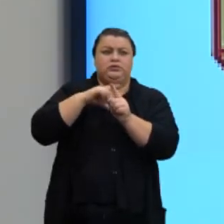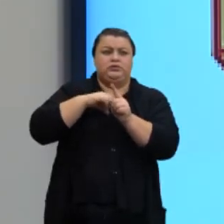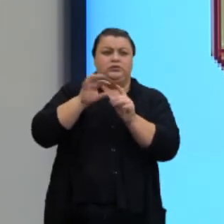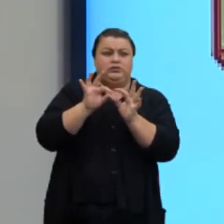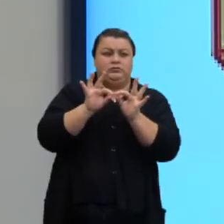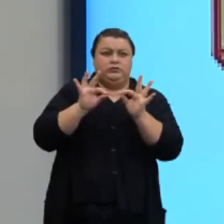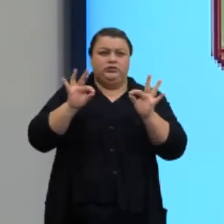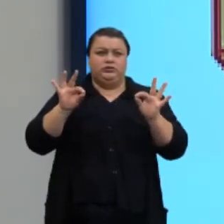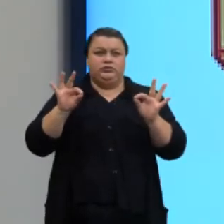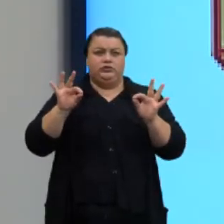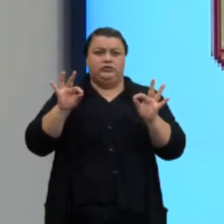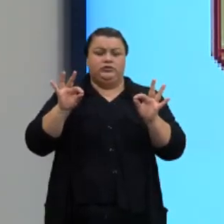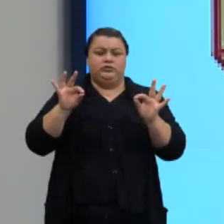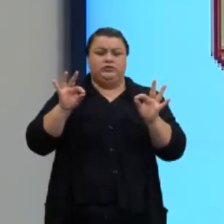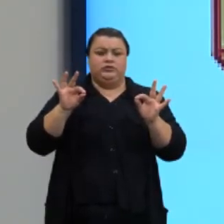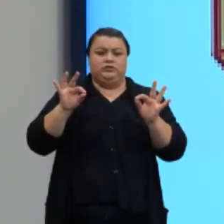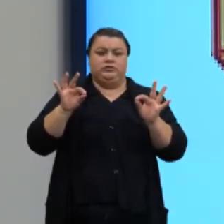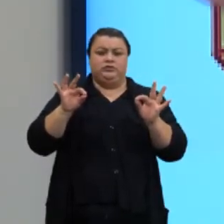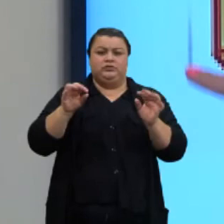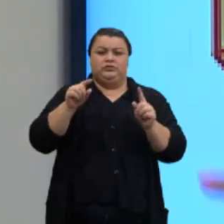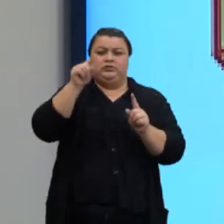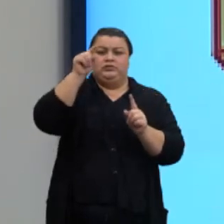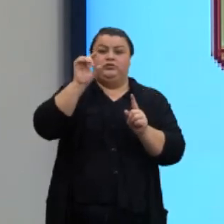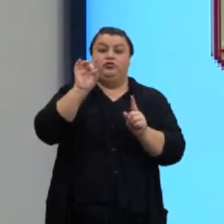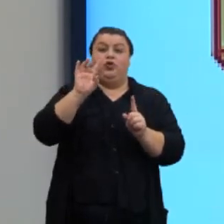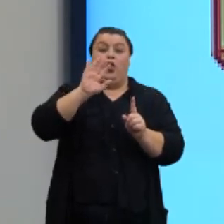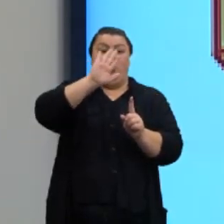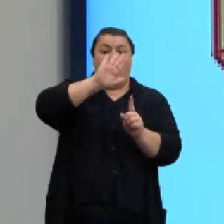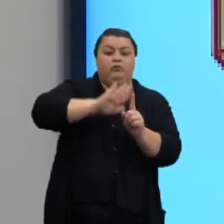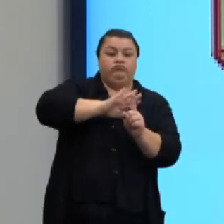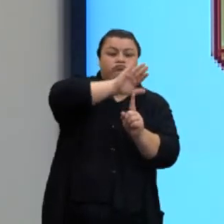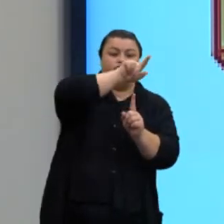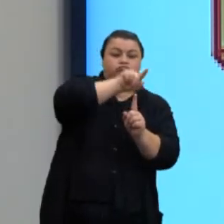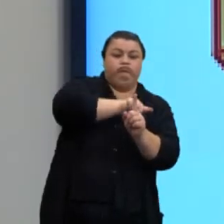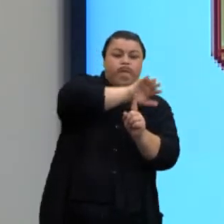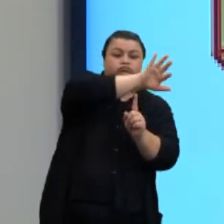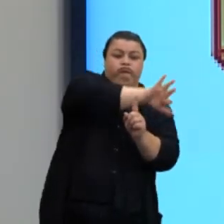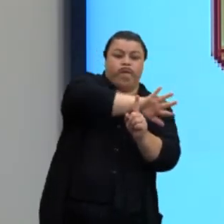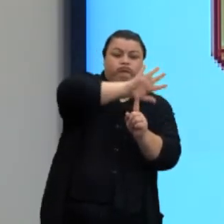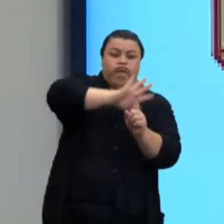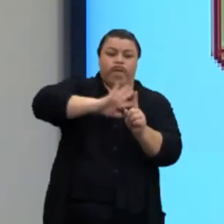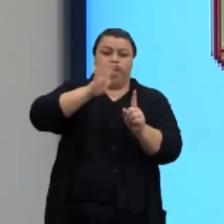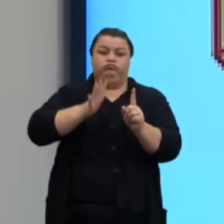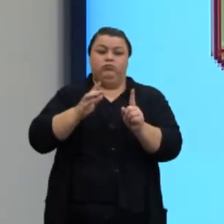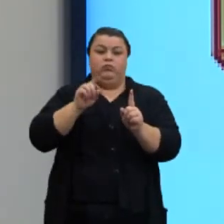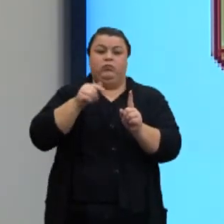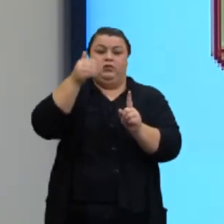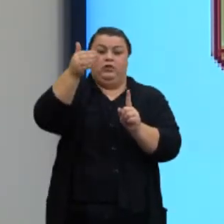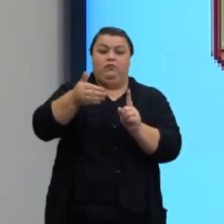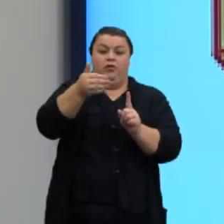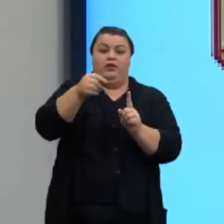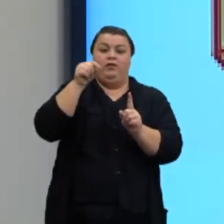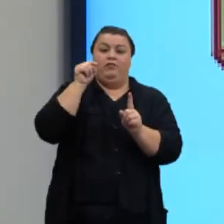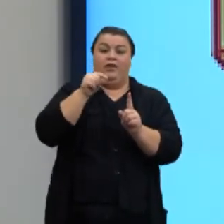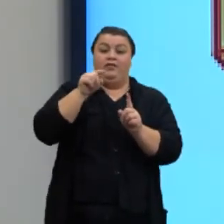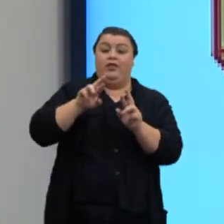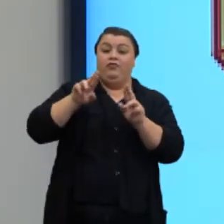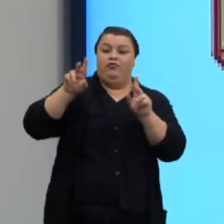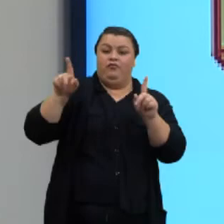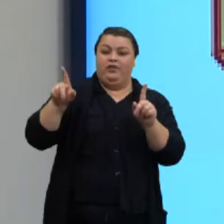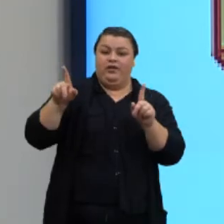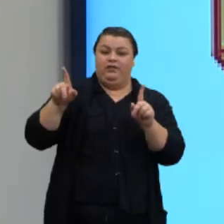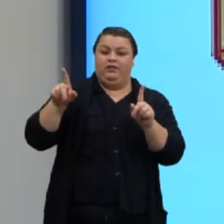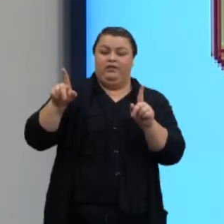que são congruentes apenas nas suas faces laterais, certo? Então, isso é a diferença entre aresta lateral